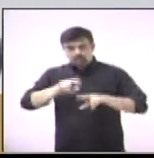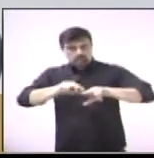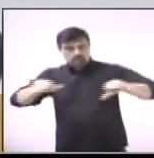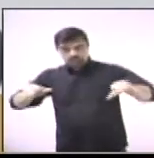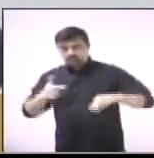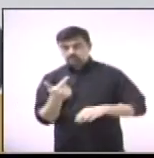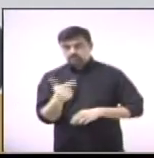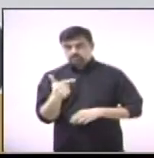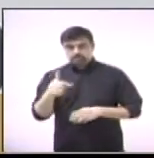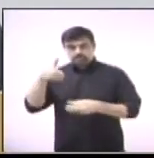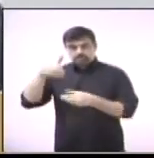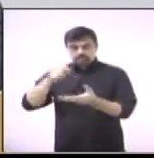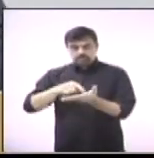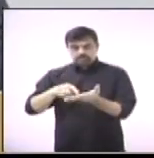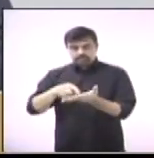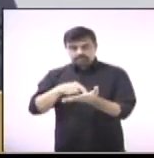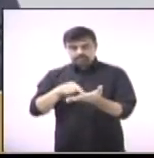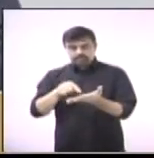eu coloco em votação.